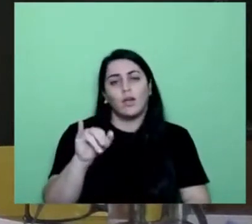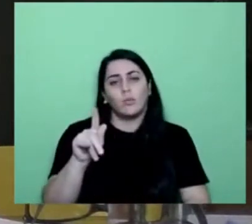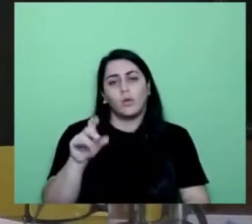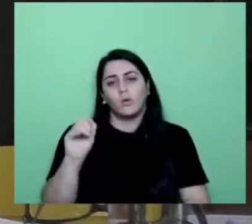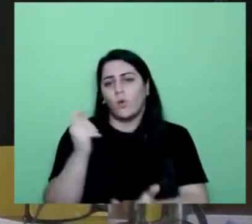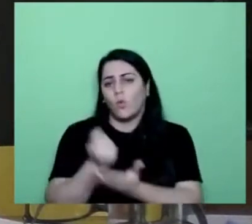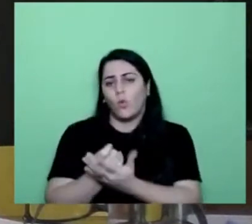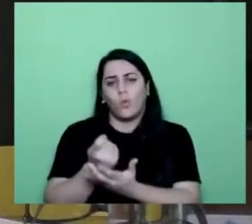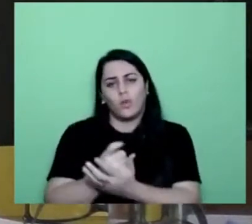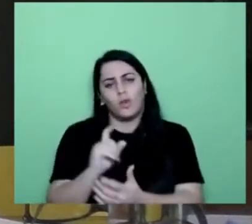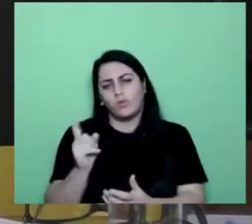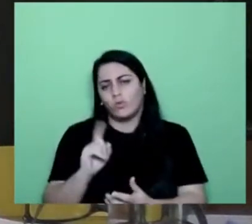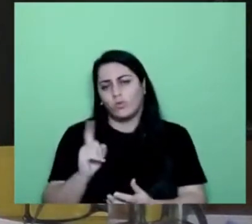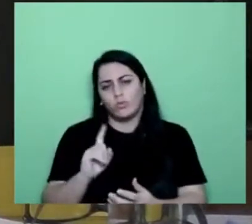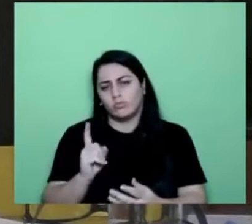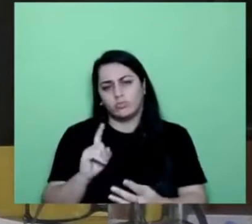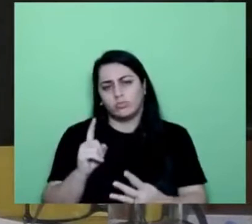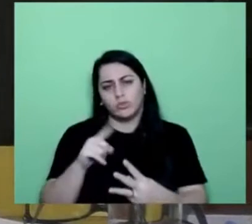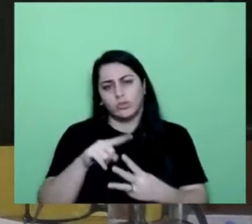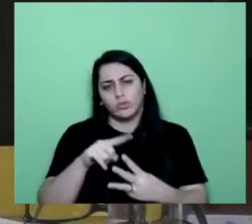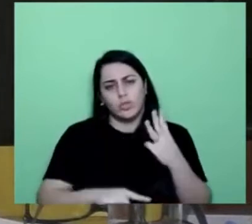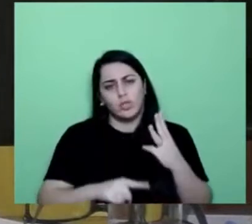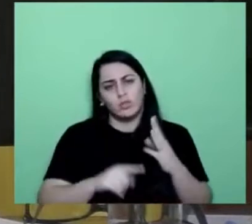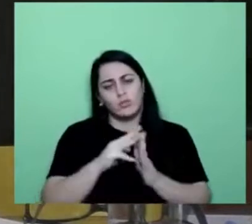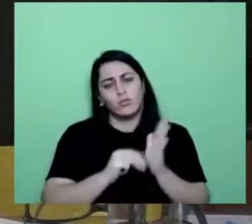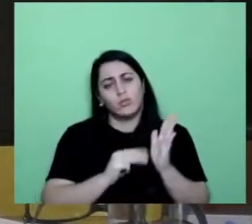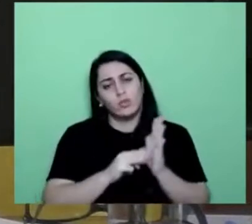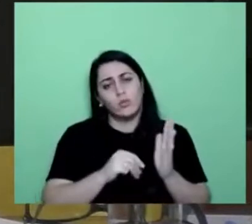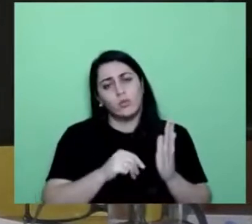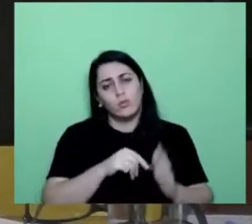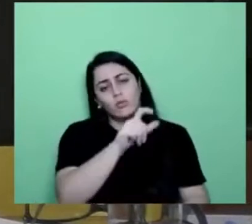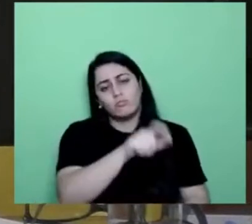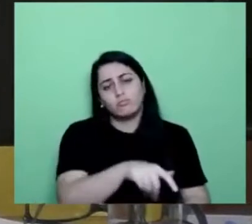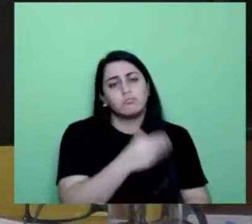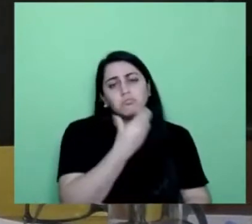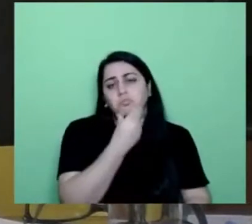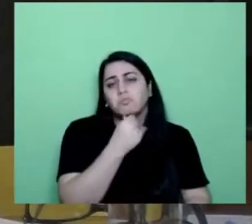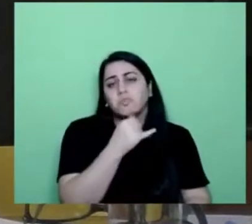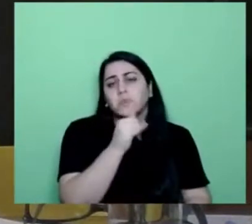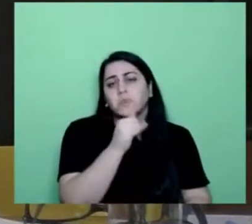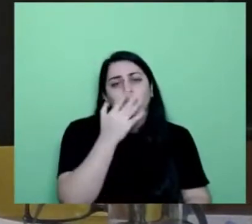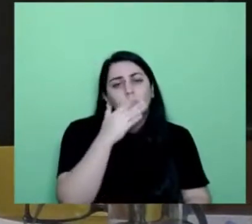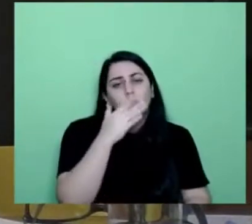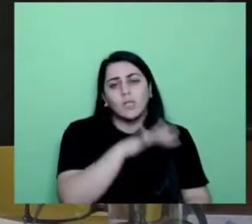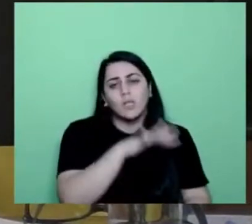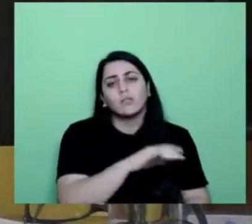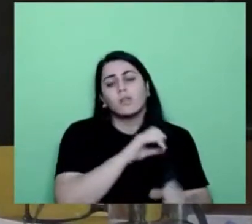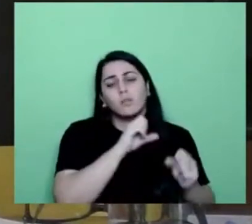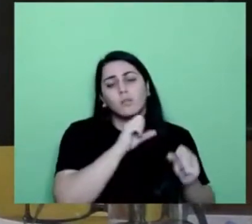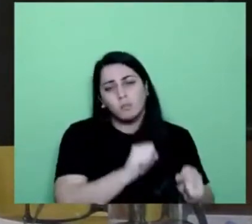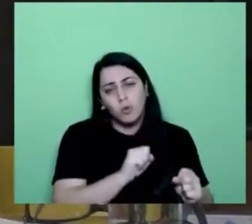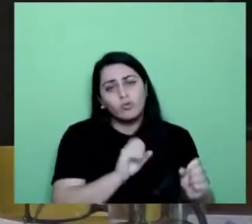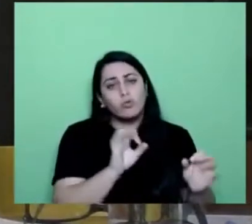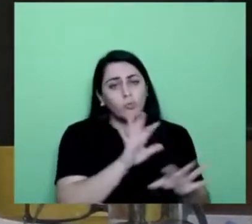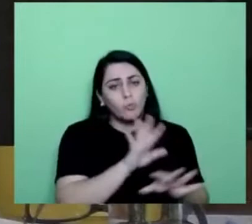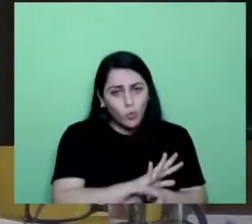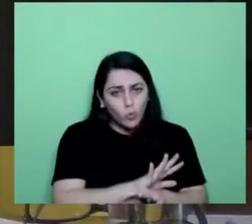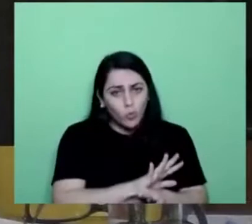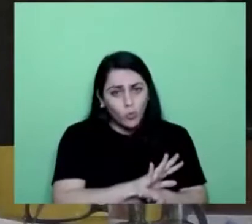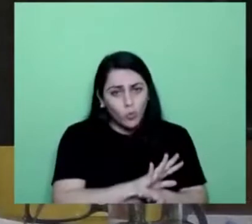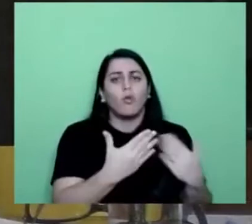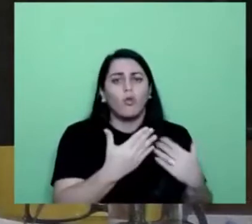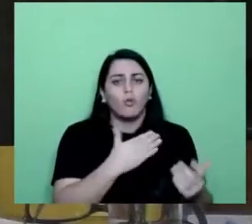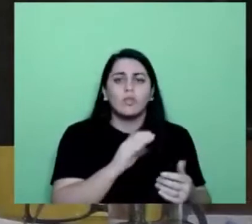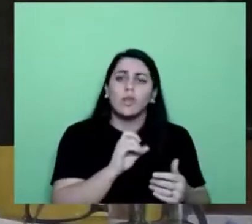essas três metodologias. Por quê? Porque o menino é um indivíduo a par. O menino pode estar pronto para abordagem, como o menino pode estar pronto para ir